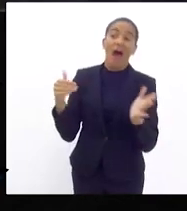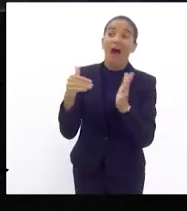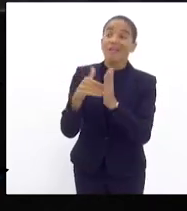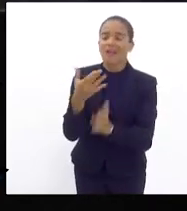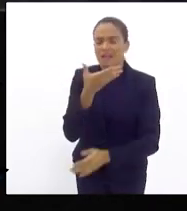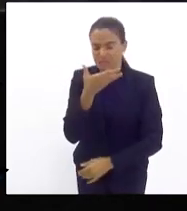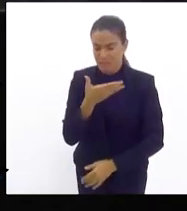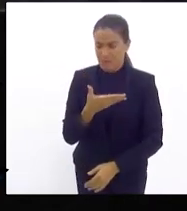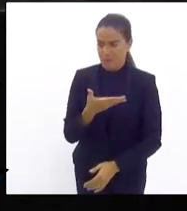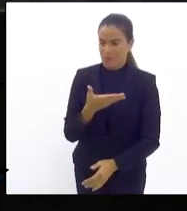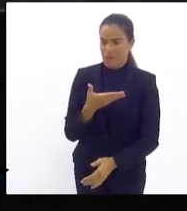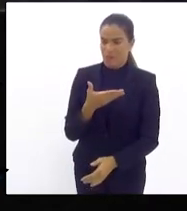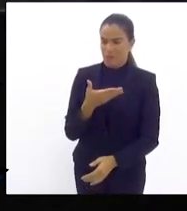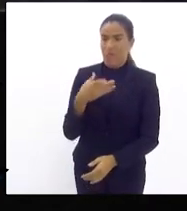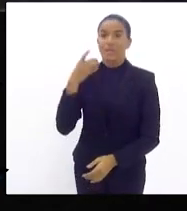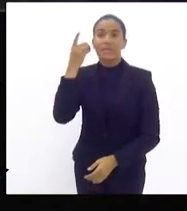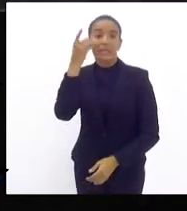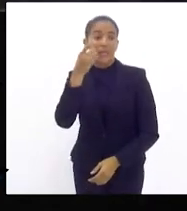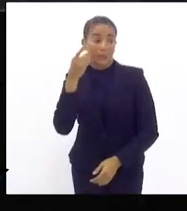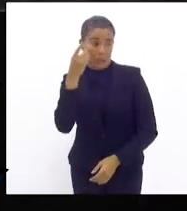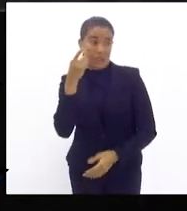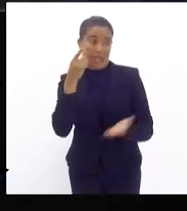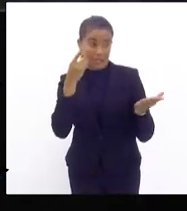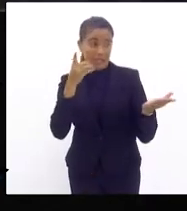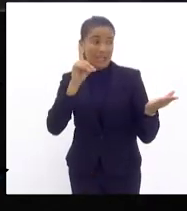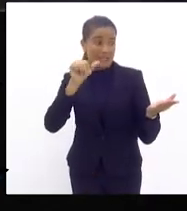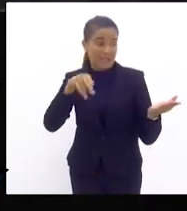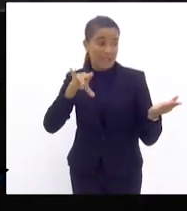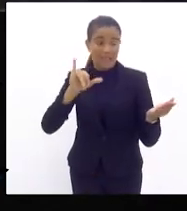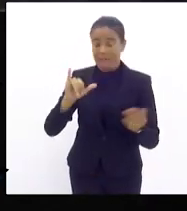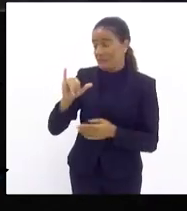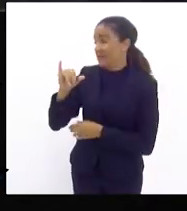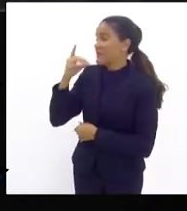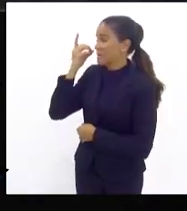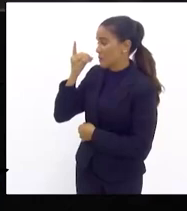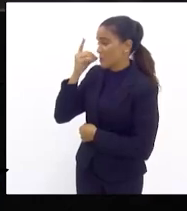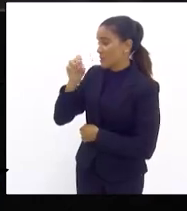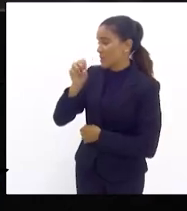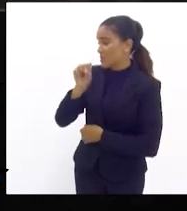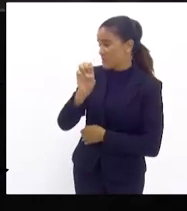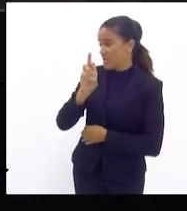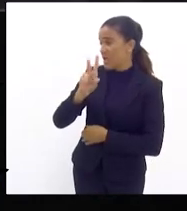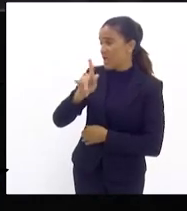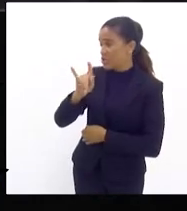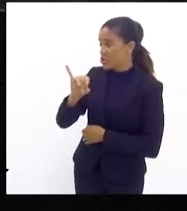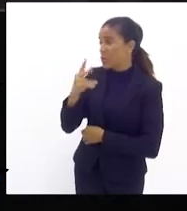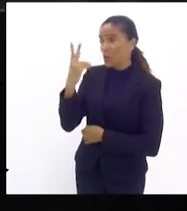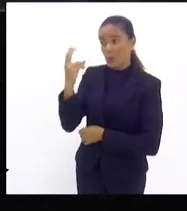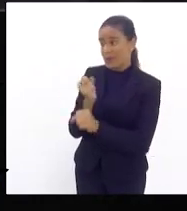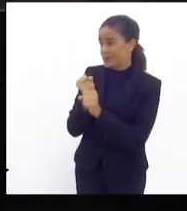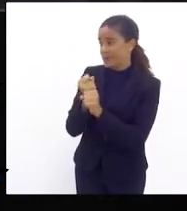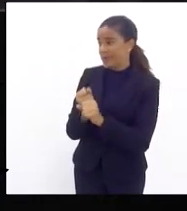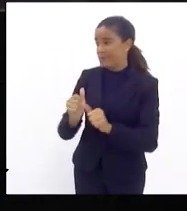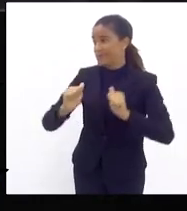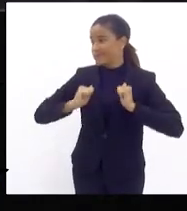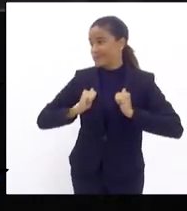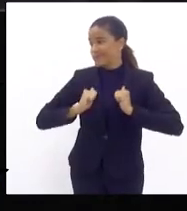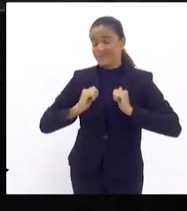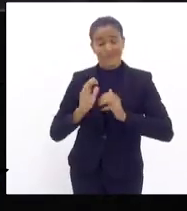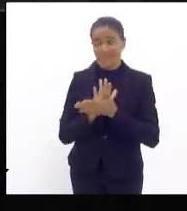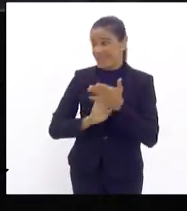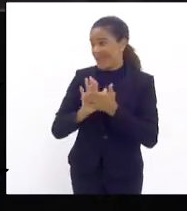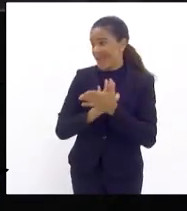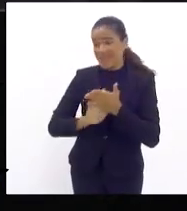do ano então deputada Dani Monteiro deputado Sérgio nós ficamos dois anos vamos ficar dois anos sem fazer nada a